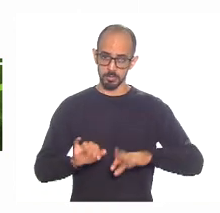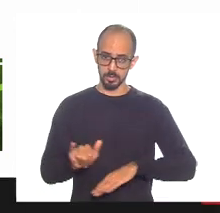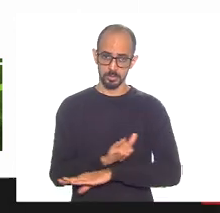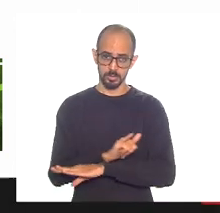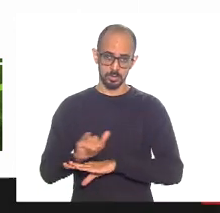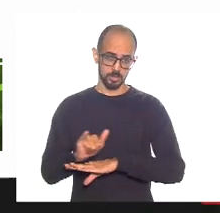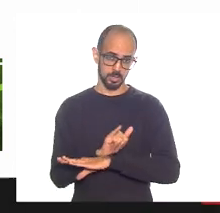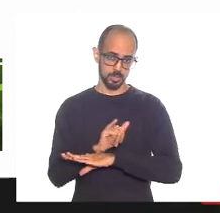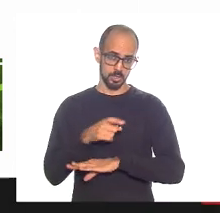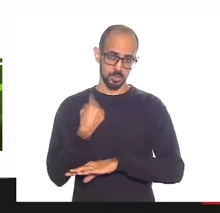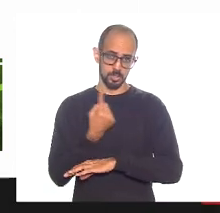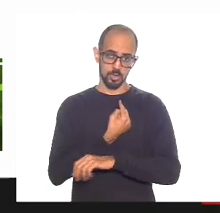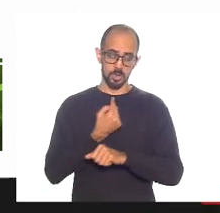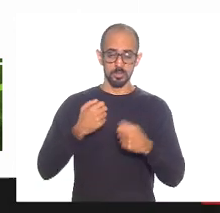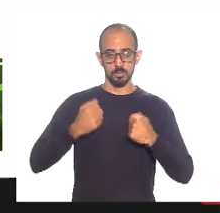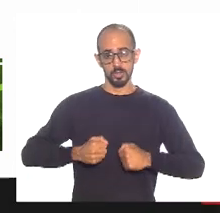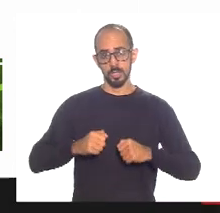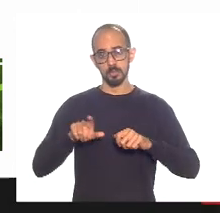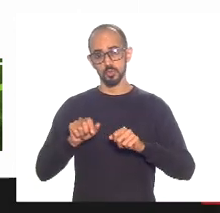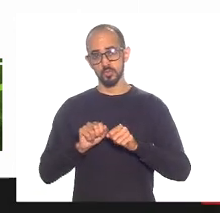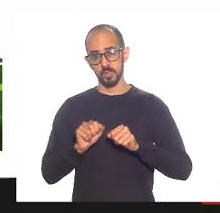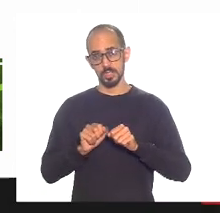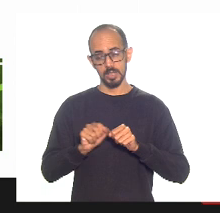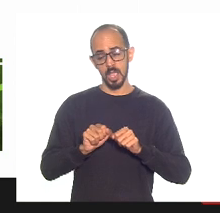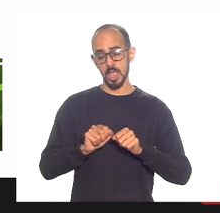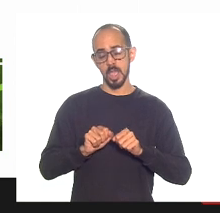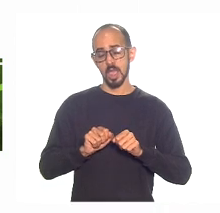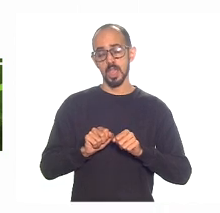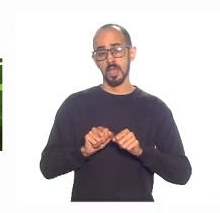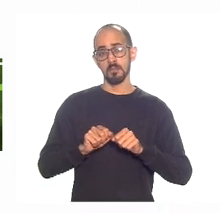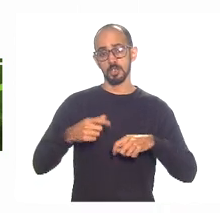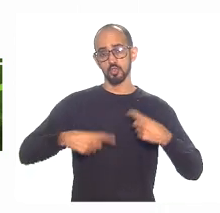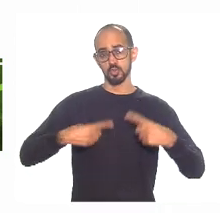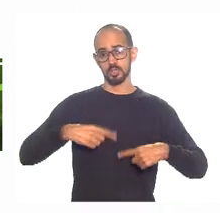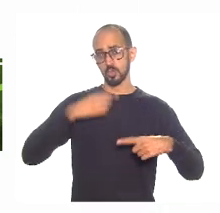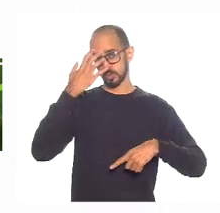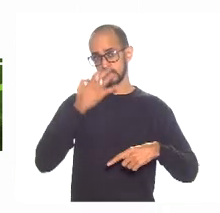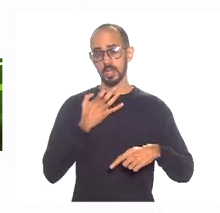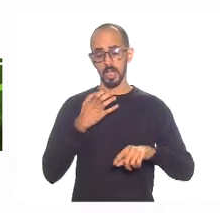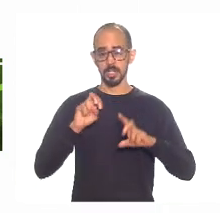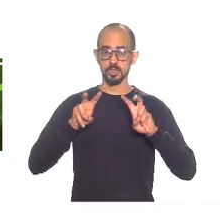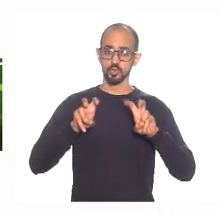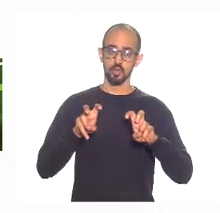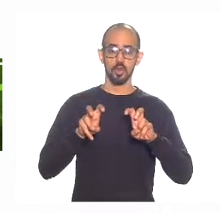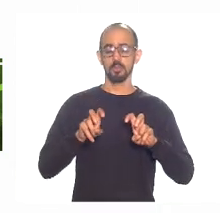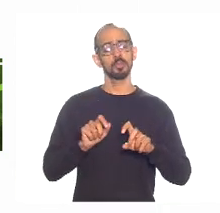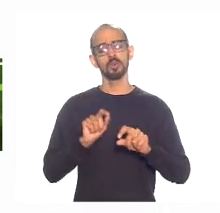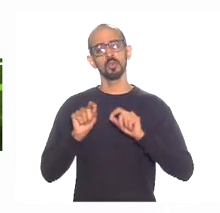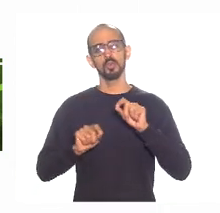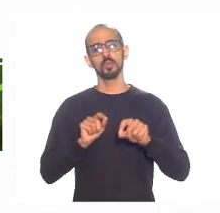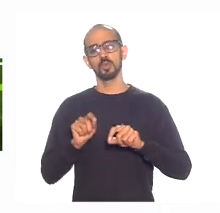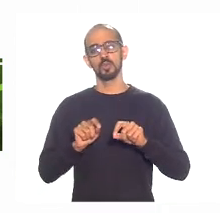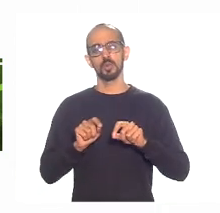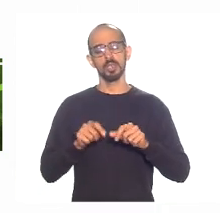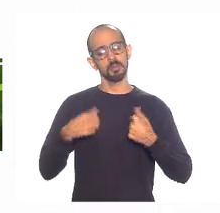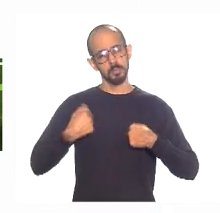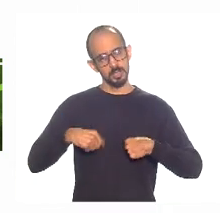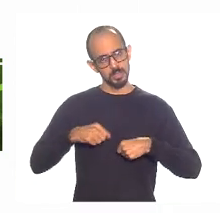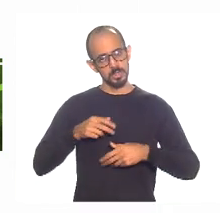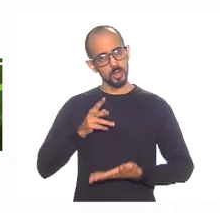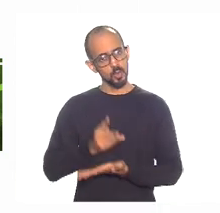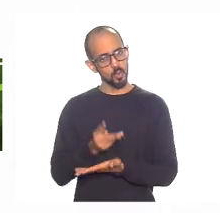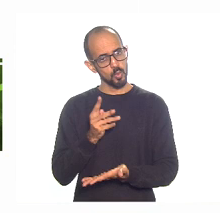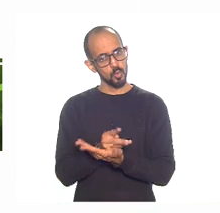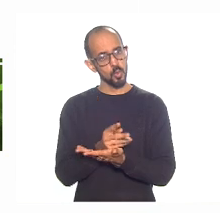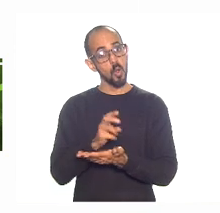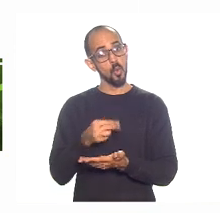acho que a gente pode fazer não as carreiras, mas fazer uma discussão séria sobre o que deve ser mantido, o que não deve,